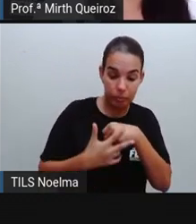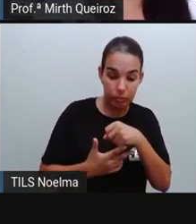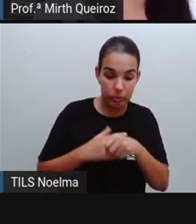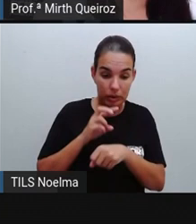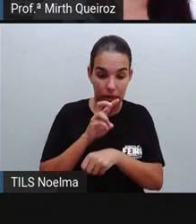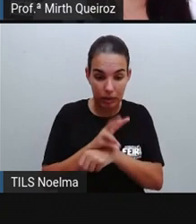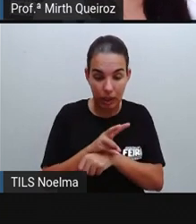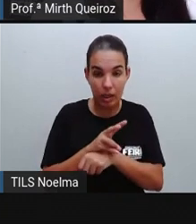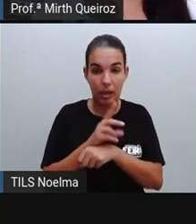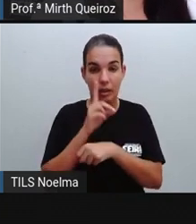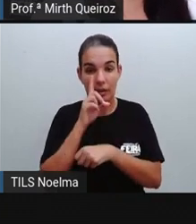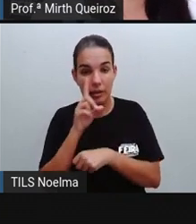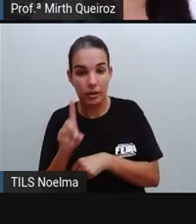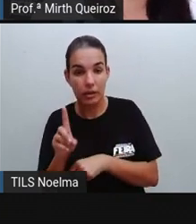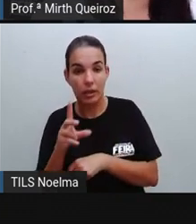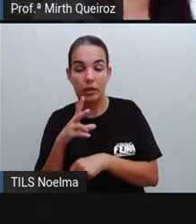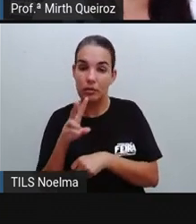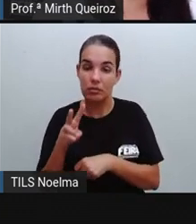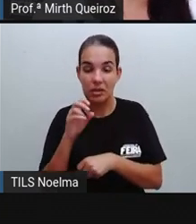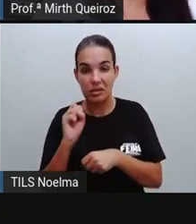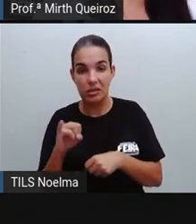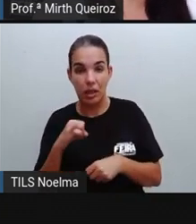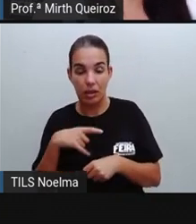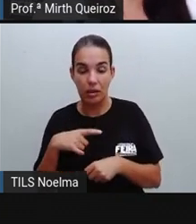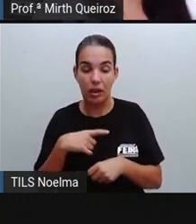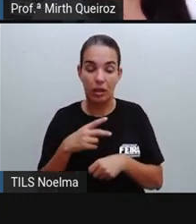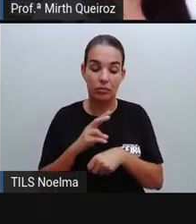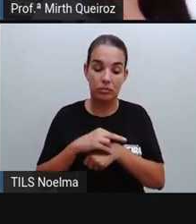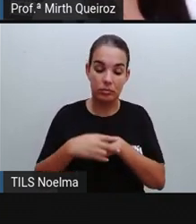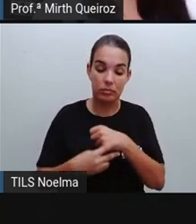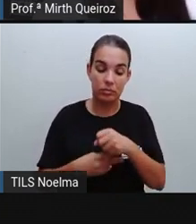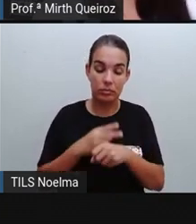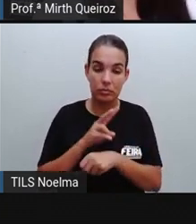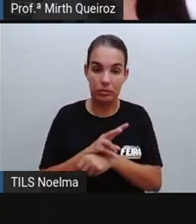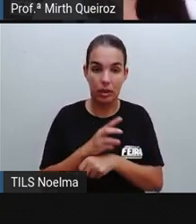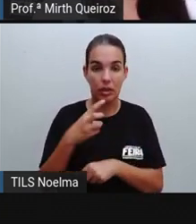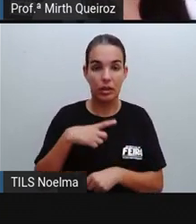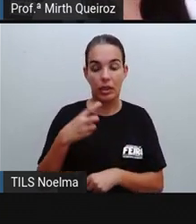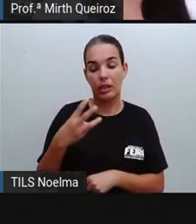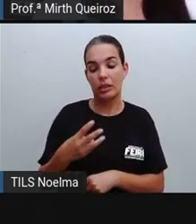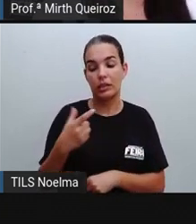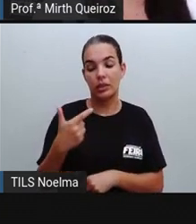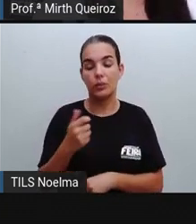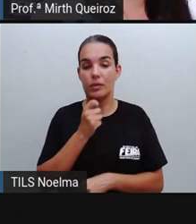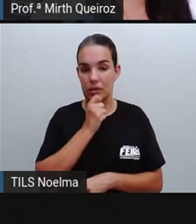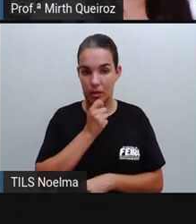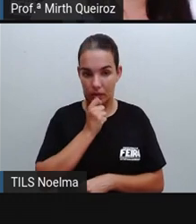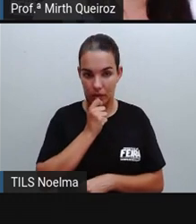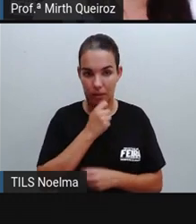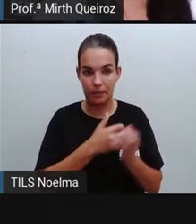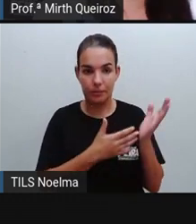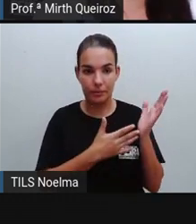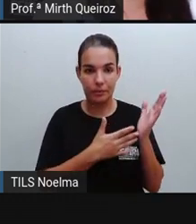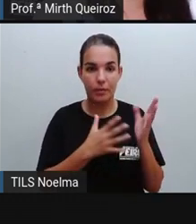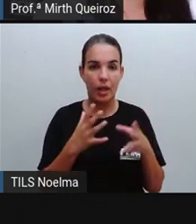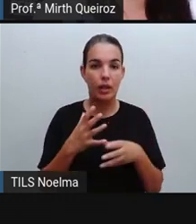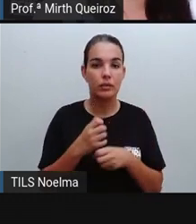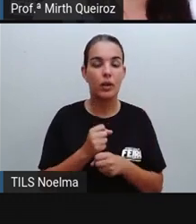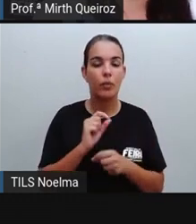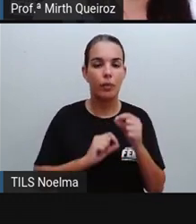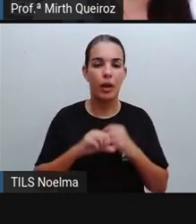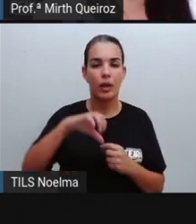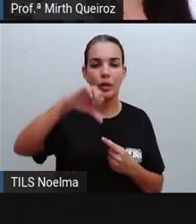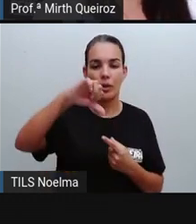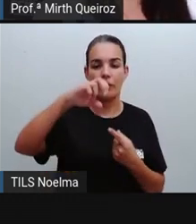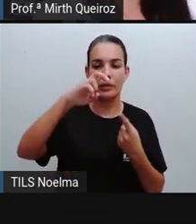Aguardando os resultados para saber se se tratava ou não de dengue, nós temos 32, certo? Então, ó, 95 casos